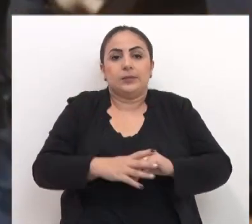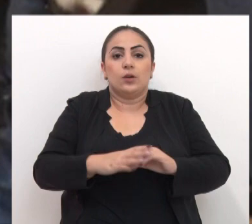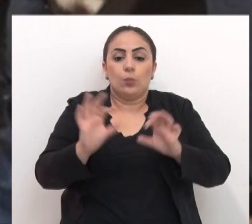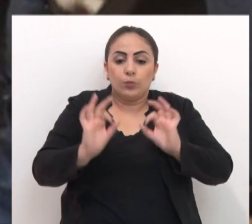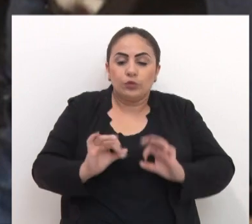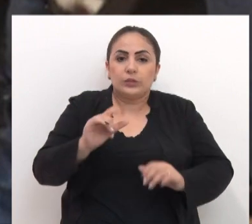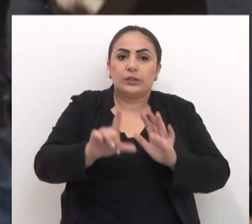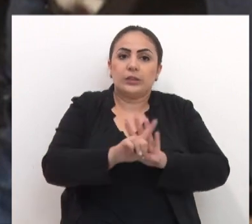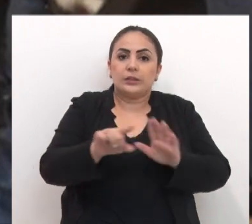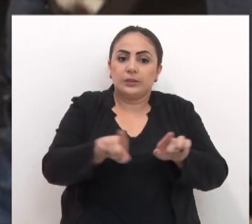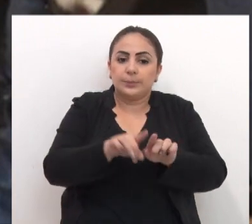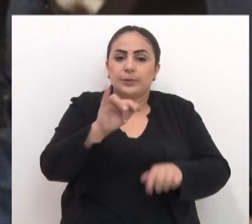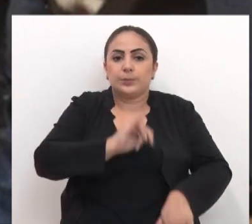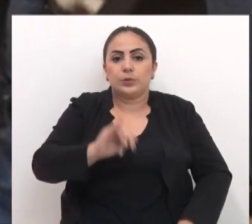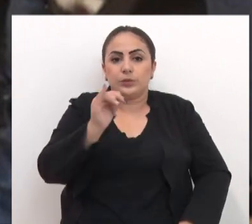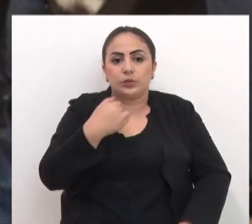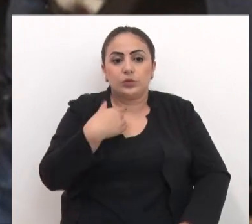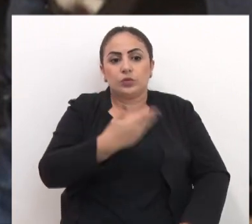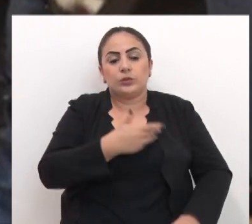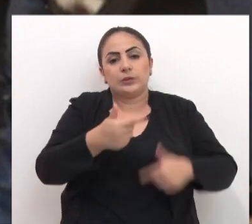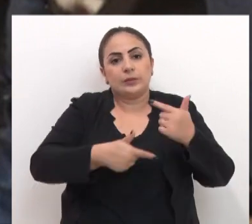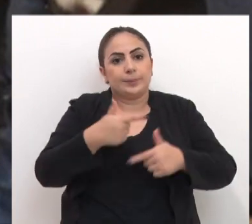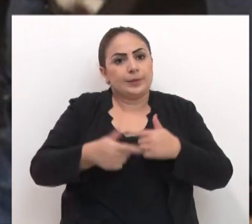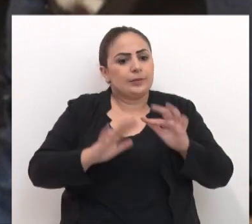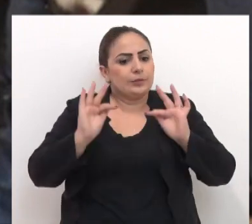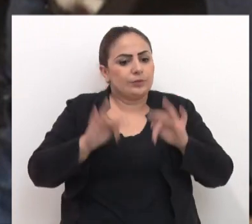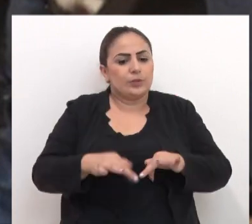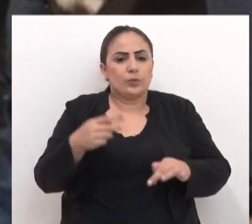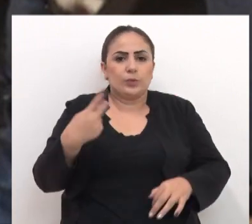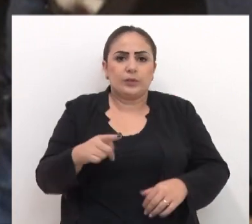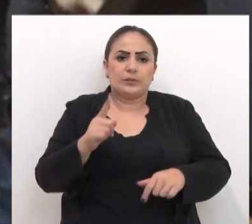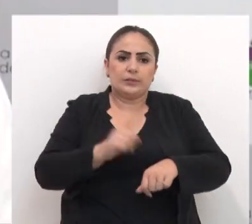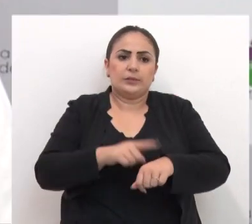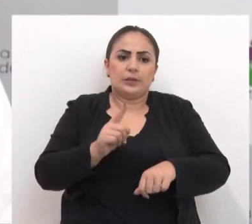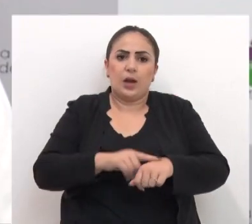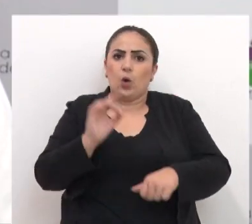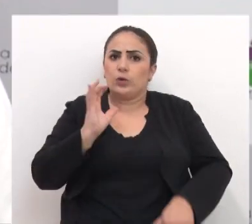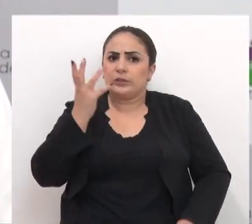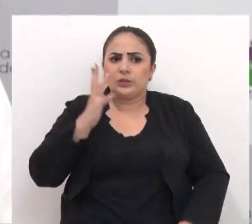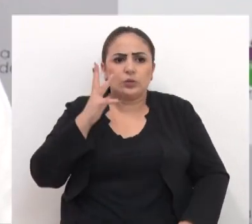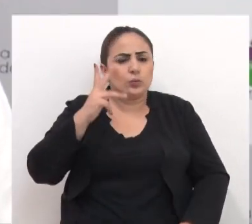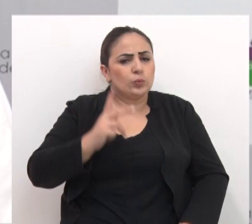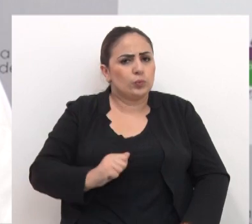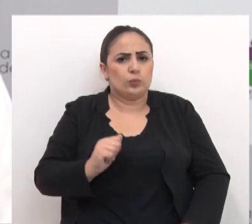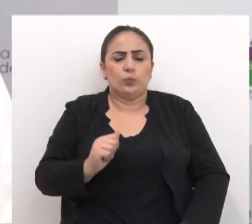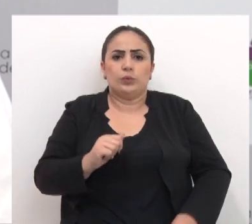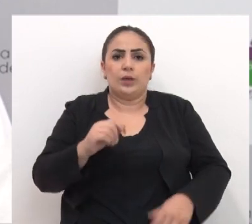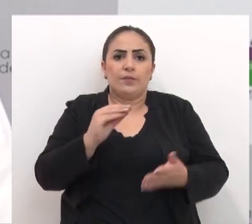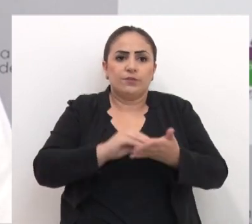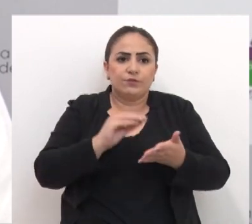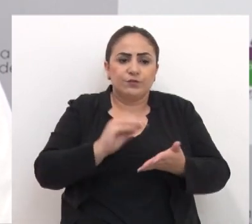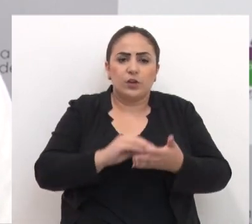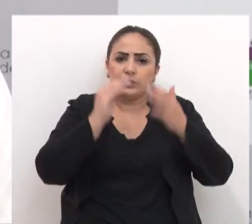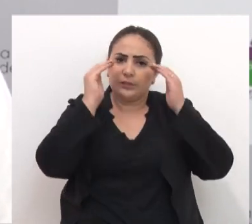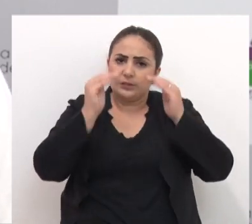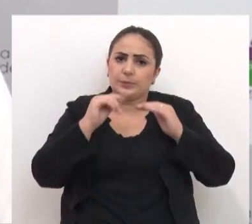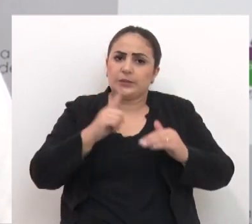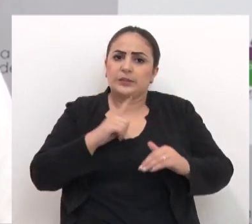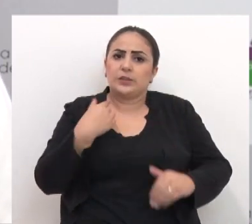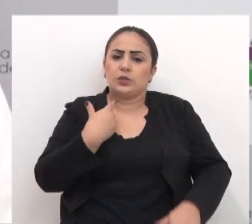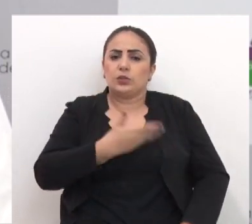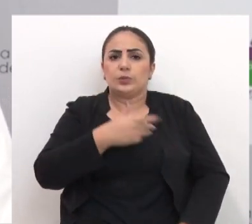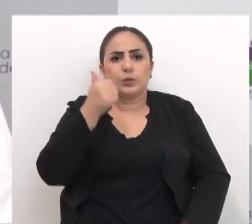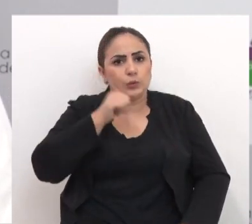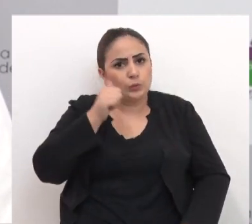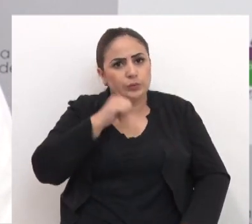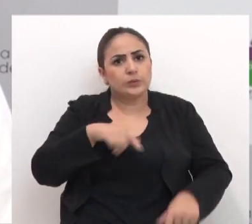Então esse projeto de lei também vai ser importante nós temos que trabalhar e acabar com isso que está acontecendo em todos os sentidos com a